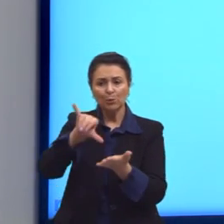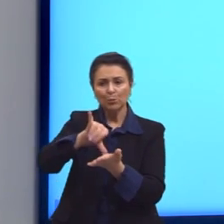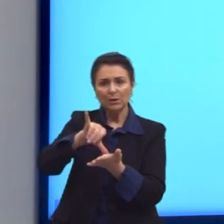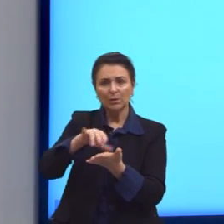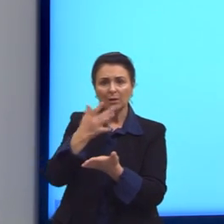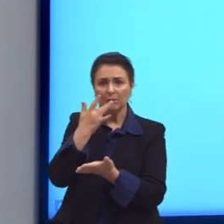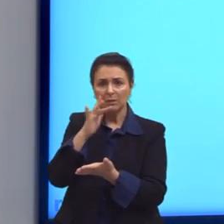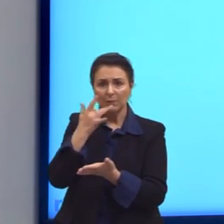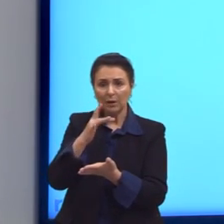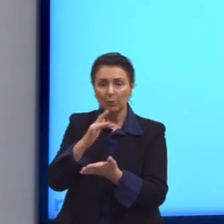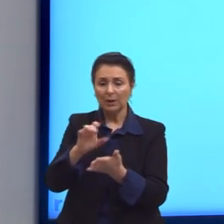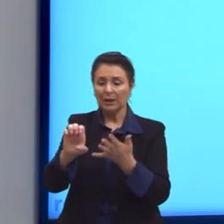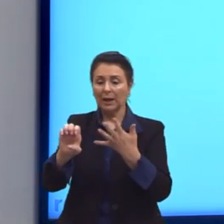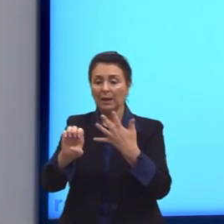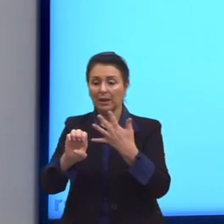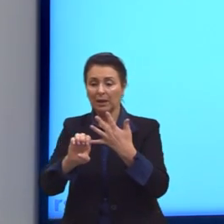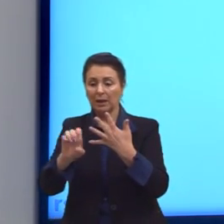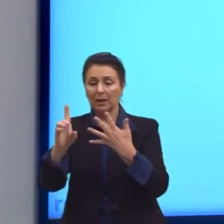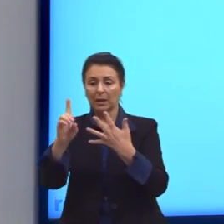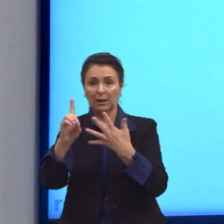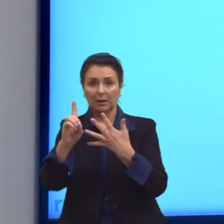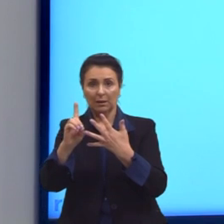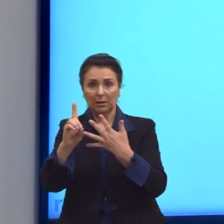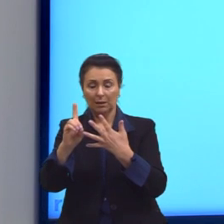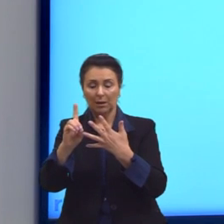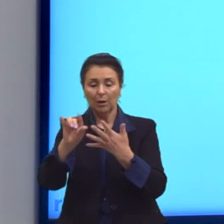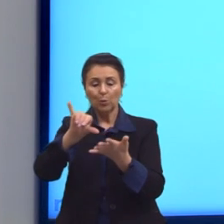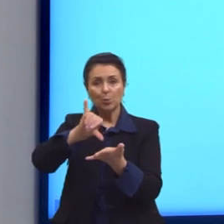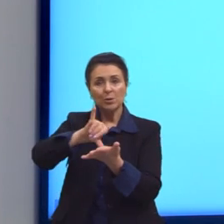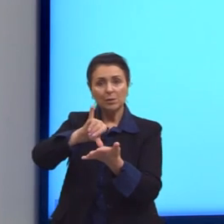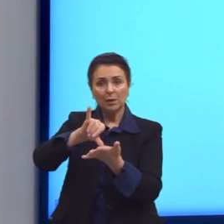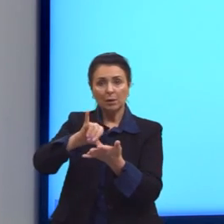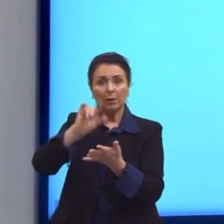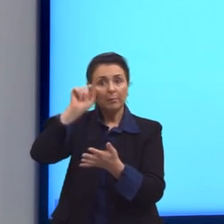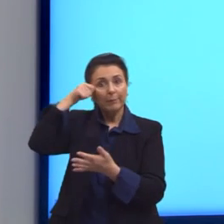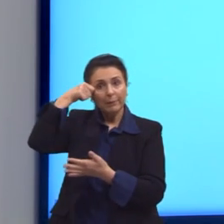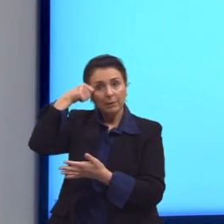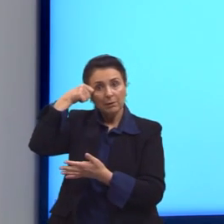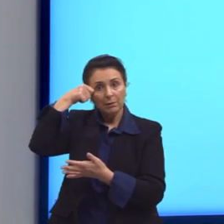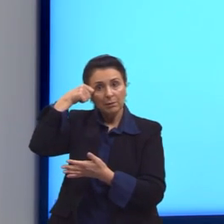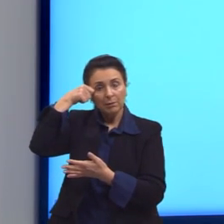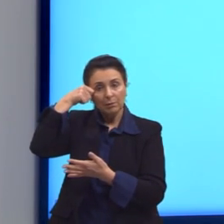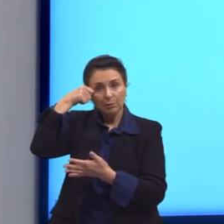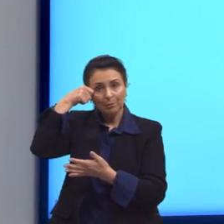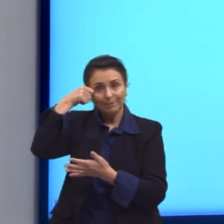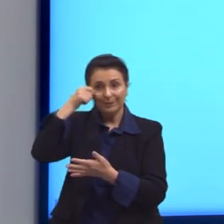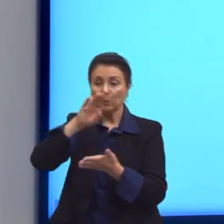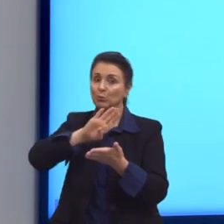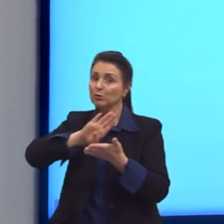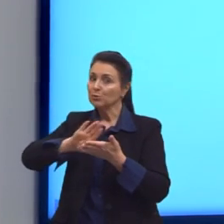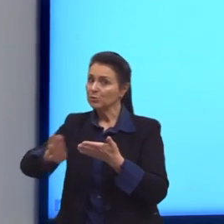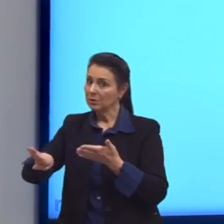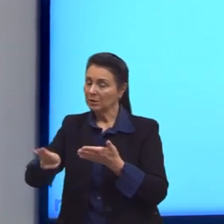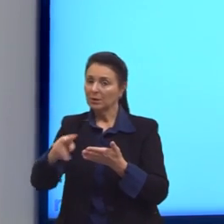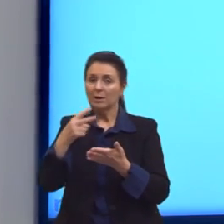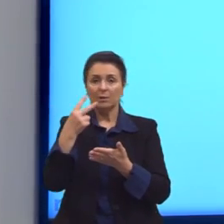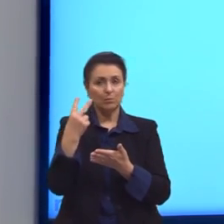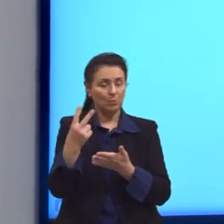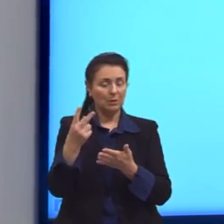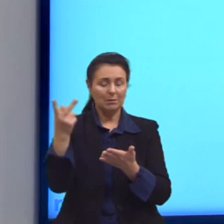enquanto aqui na E e também na D, o centro da figura está em preto. Então, nós eliminamos já duas